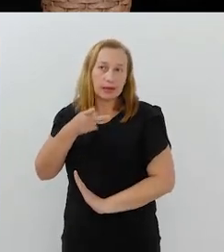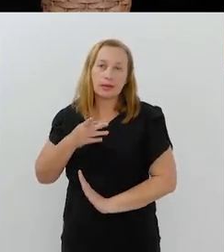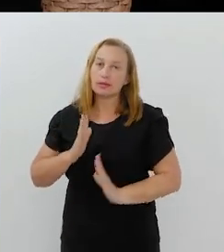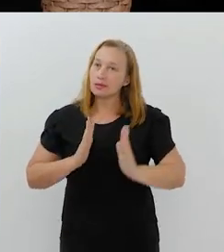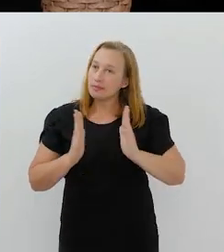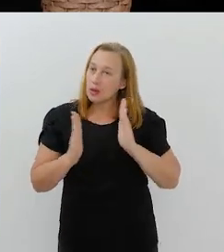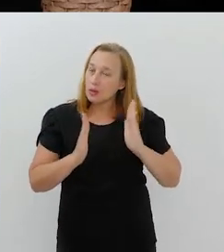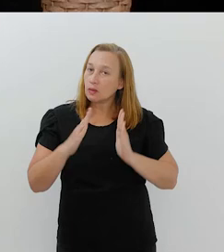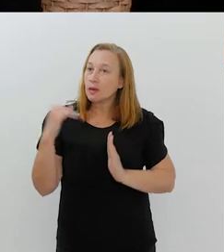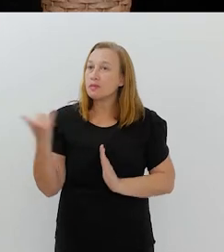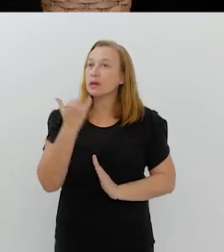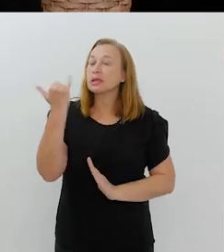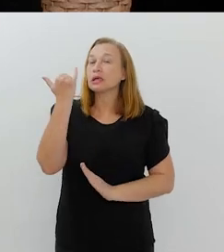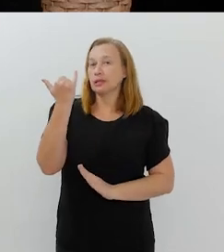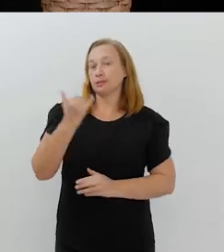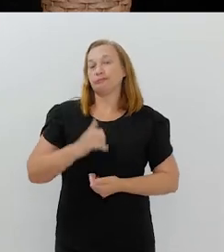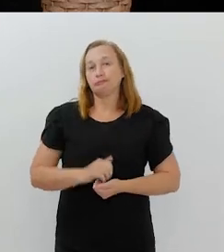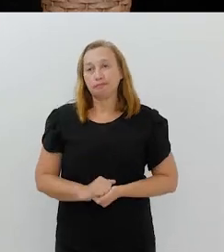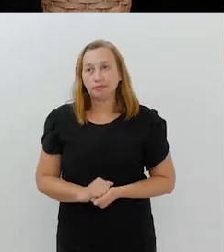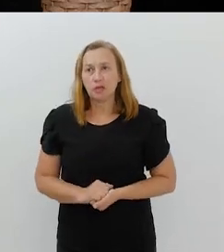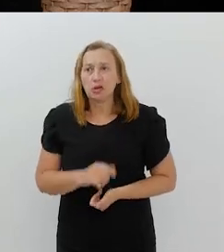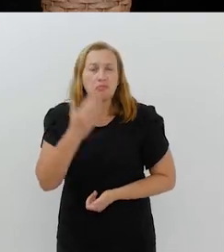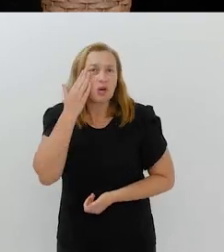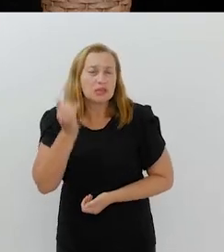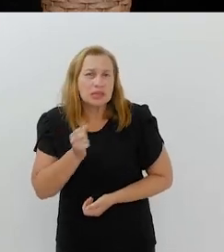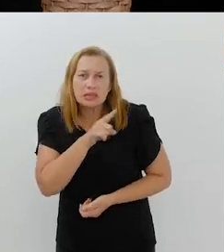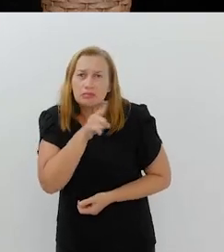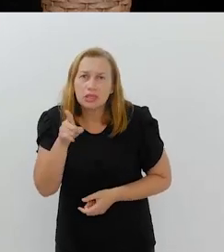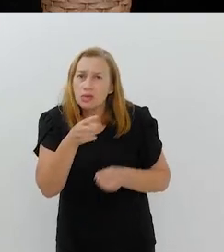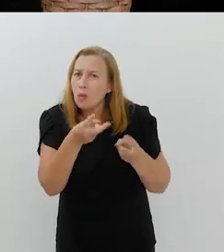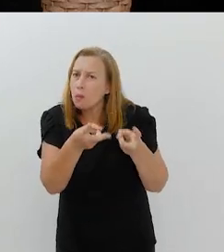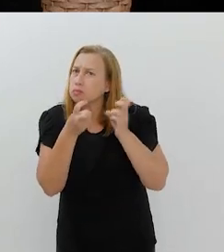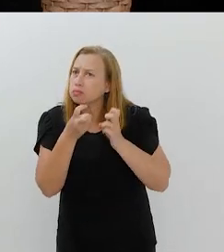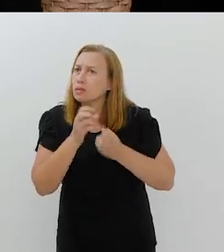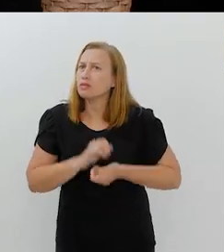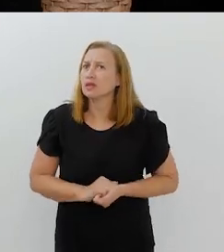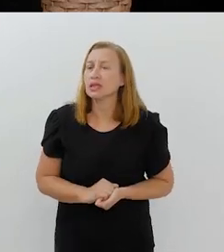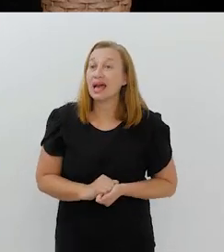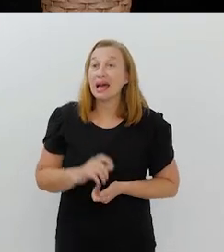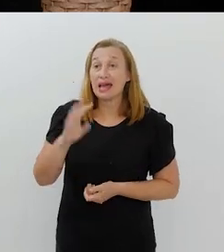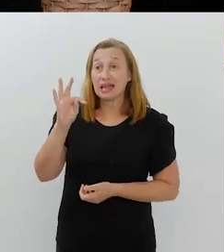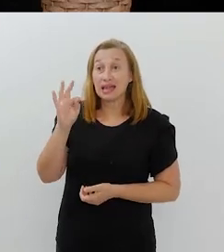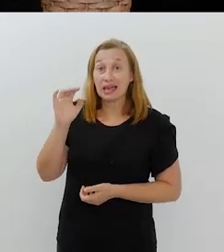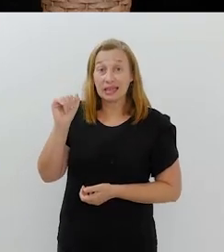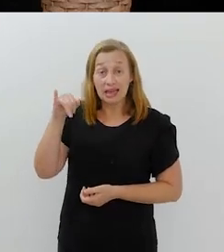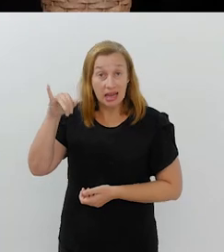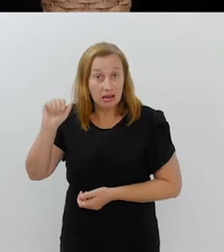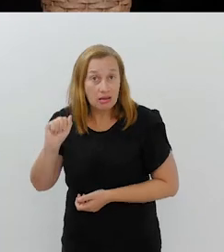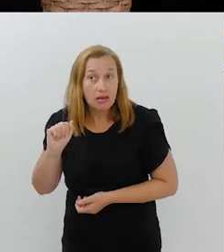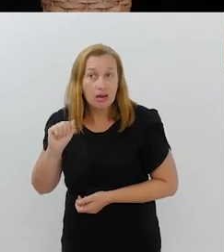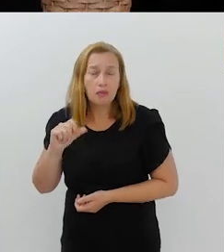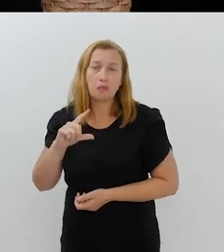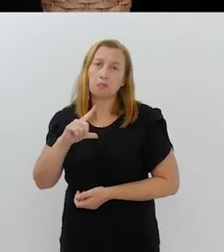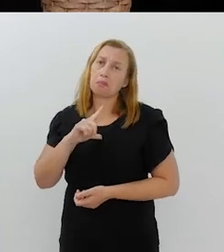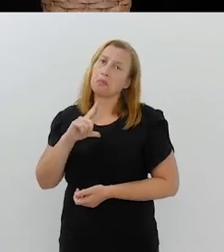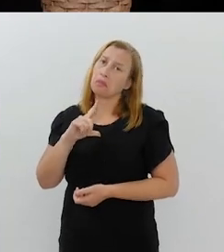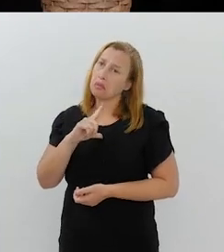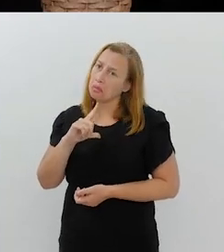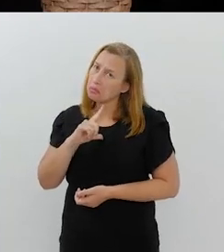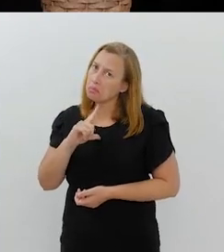Essa fase agora é importante por isso. Não sei se vocês estão observando, a Tânia, ela tem